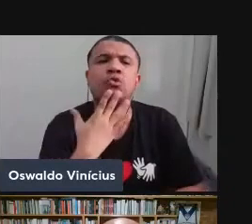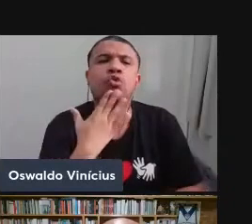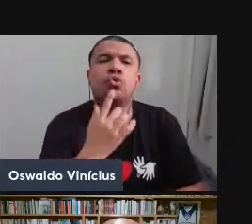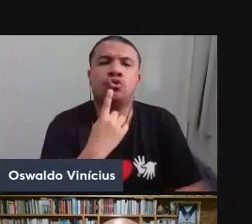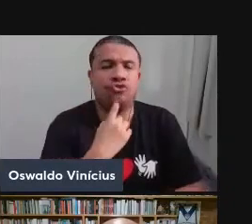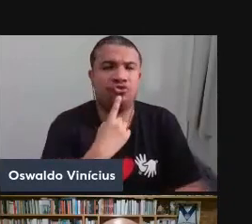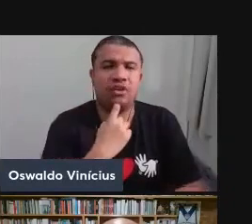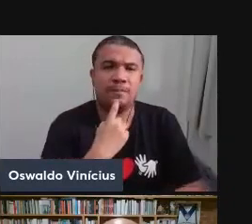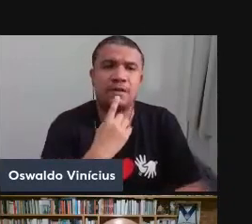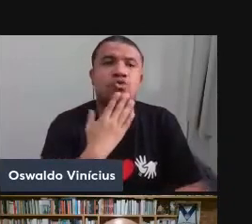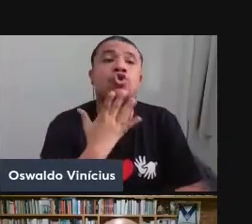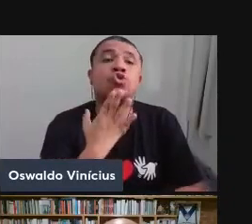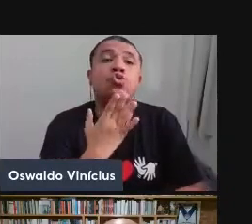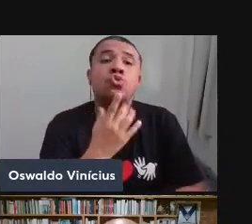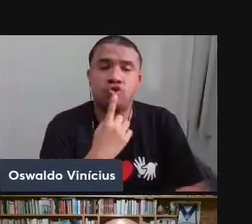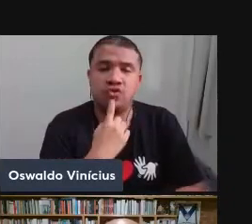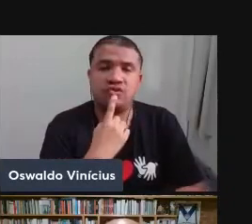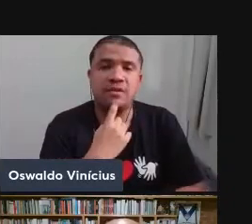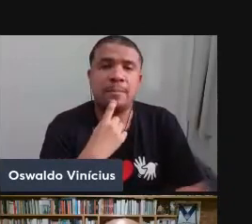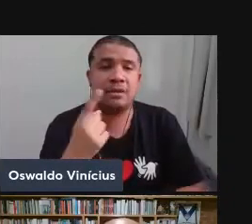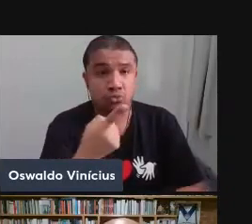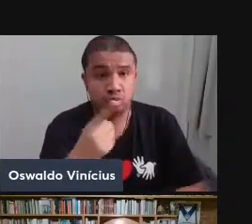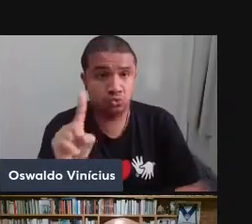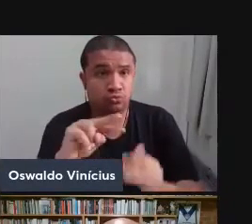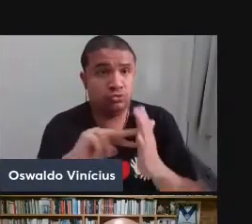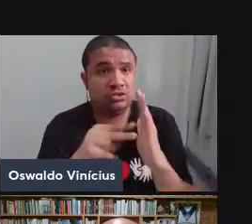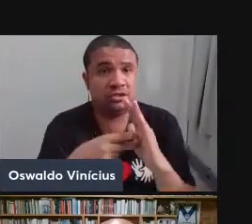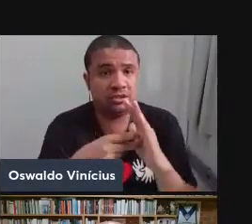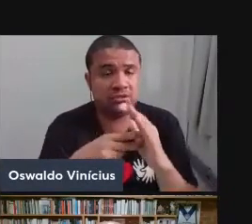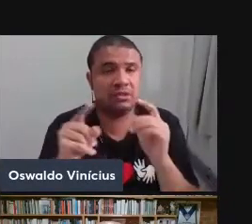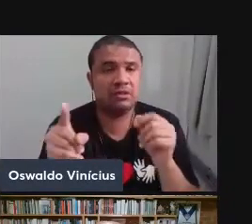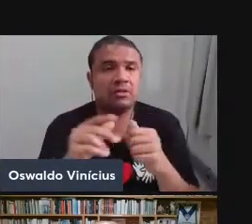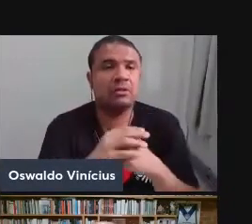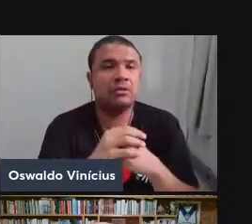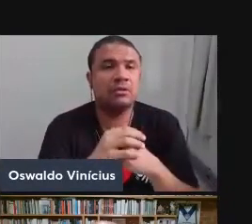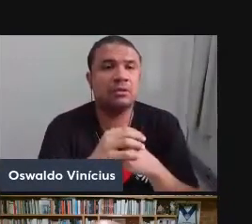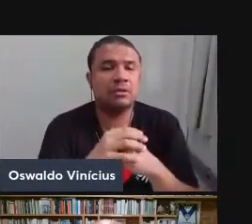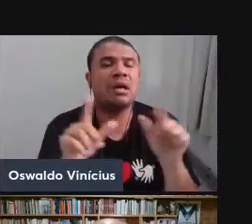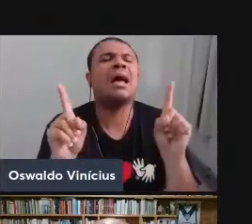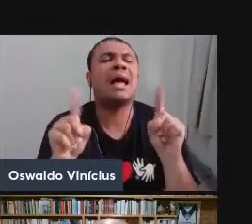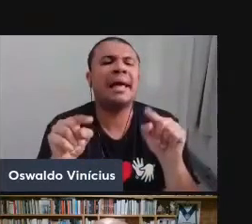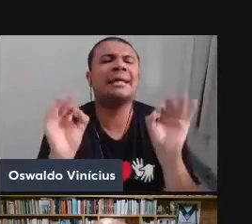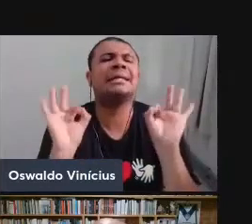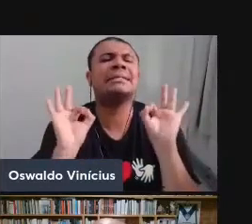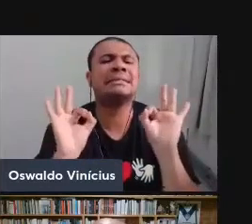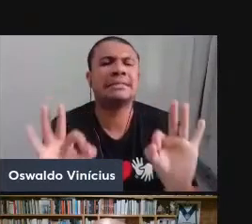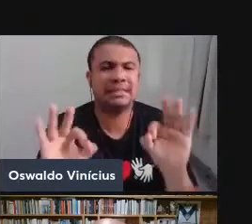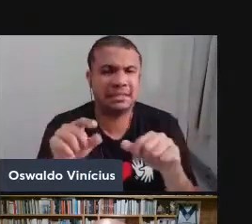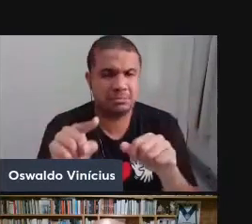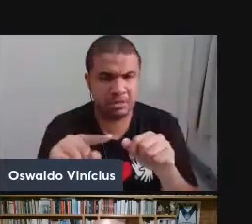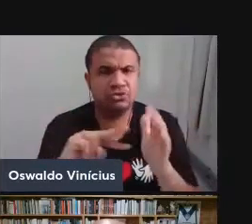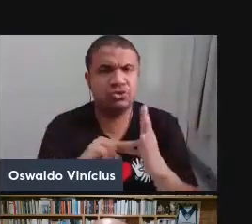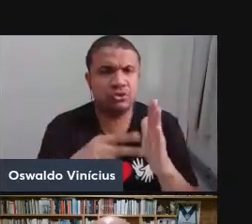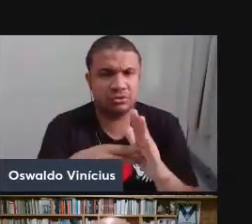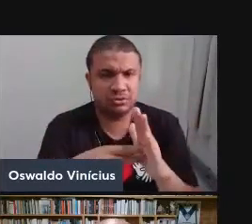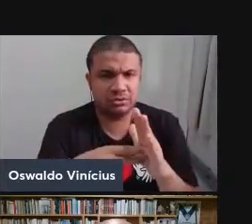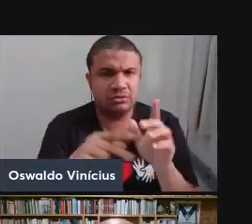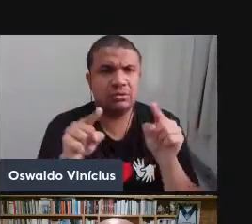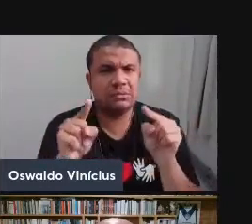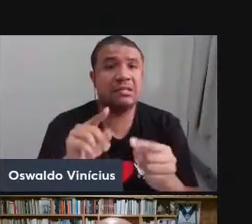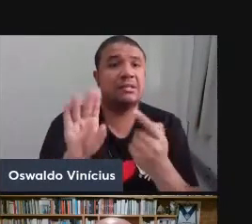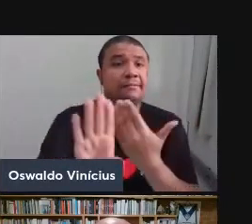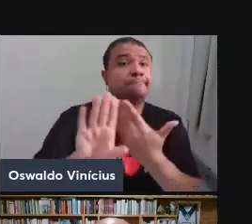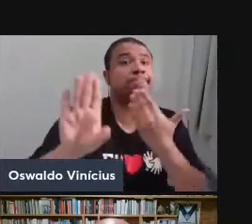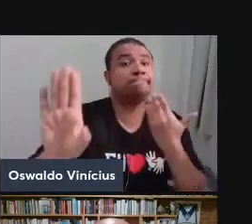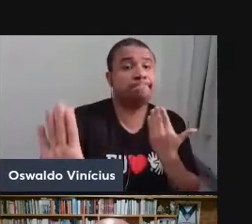destaquei em vermelho esse último sentido, porque é exatamente nesse sentido que eu usei